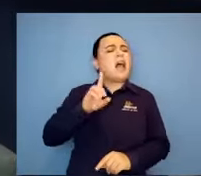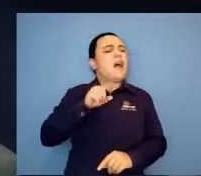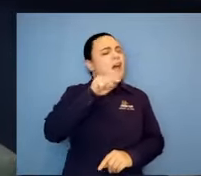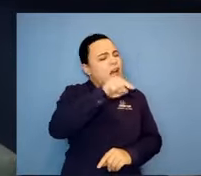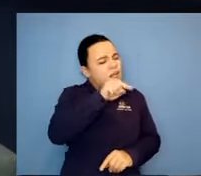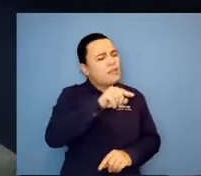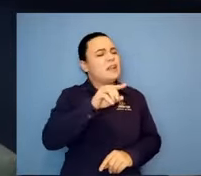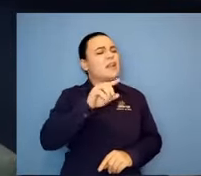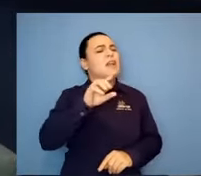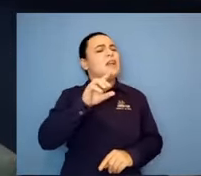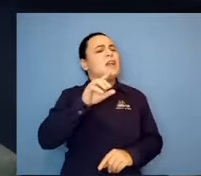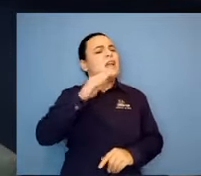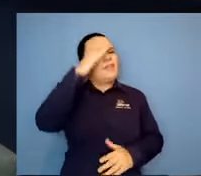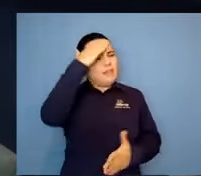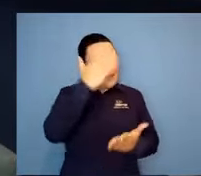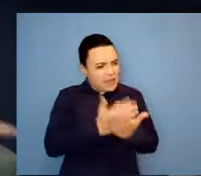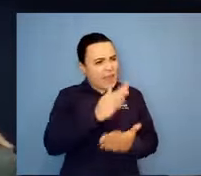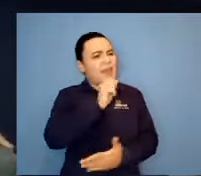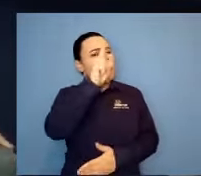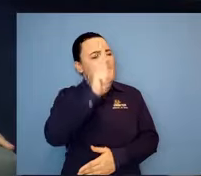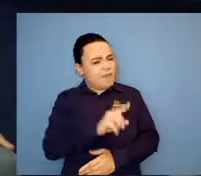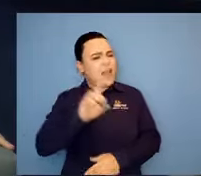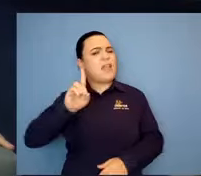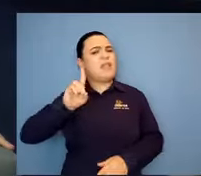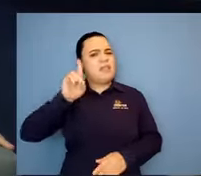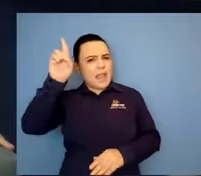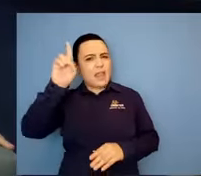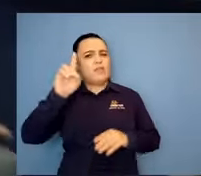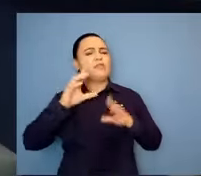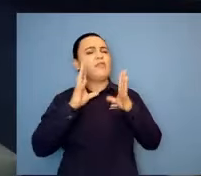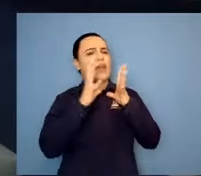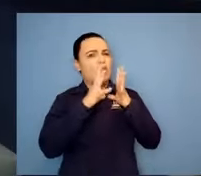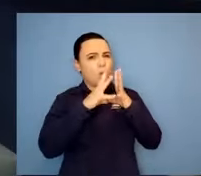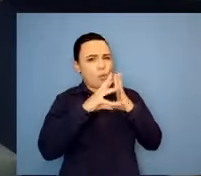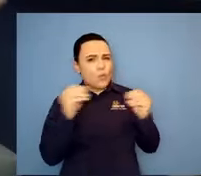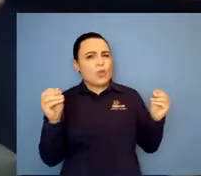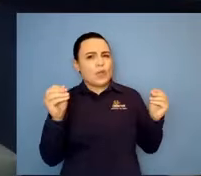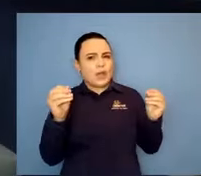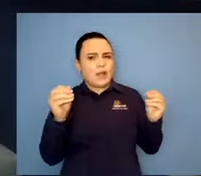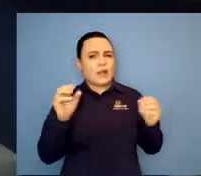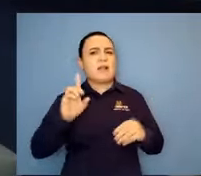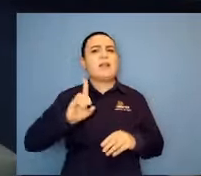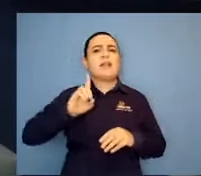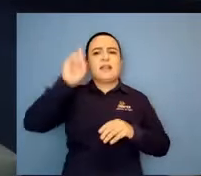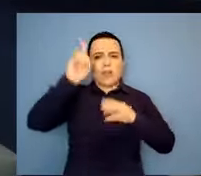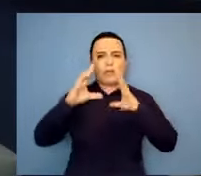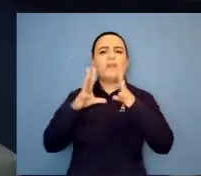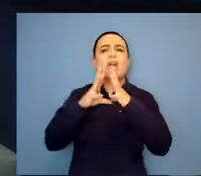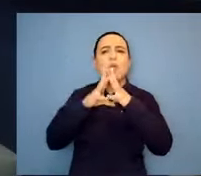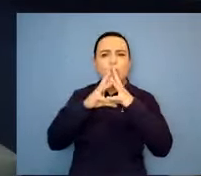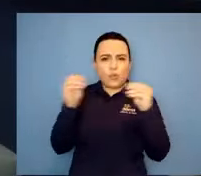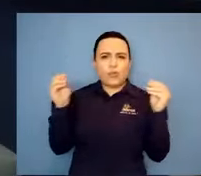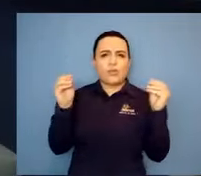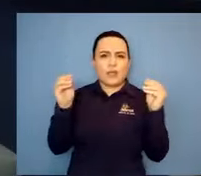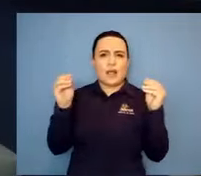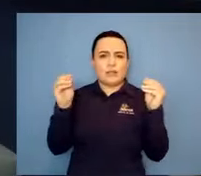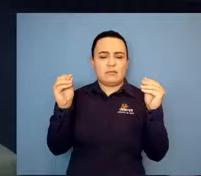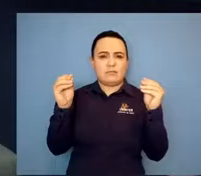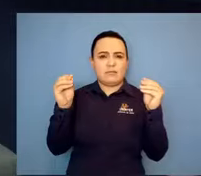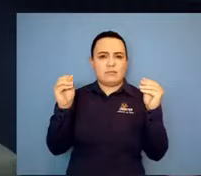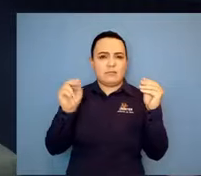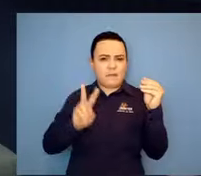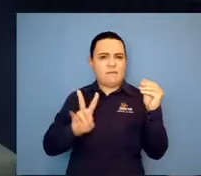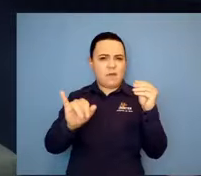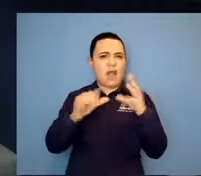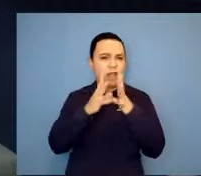Vai na igreja X. Eu fui em muitas igrejas. Imagina. Porque lá em 2009 saiu no jornal aqui de Curitiba a nossa